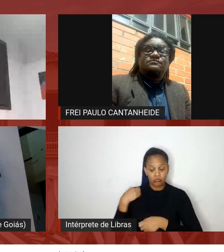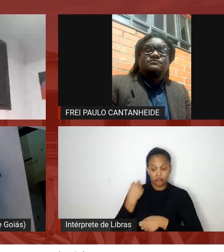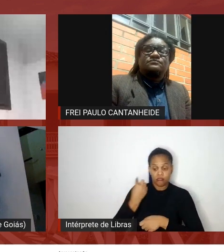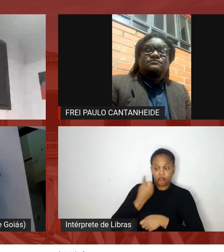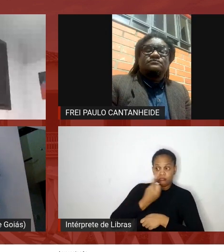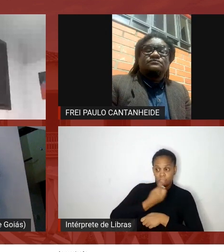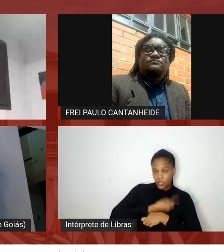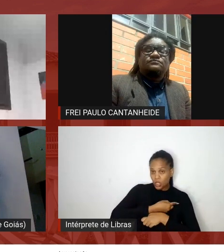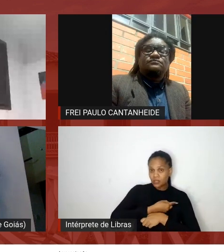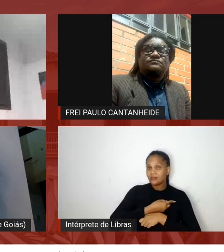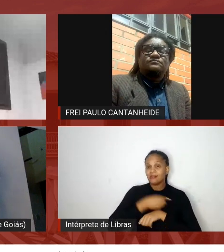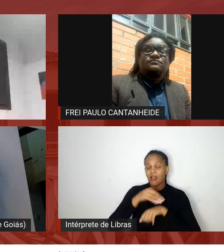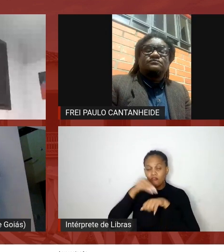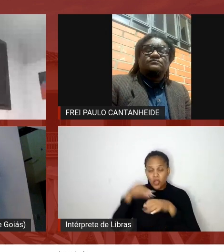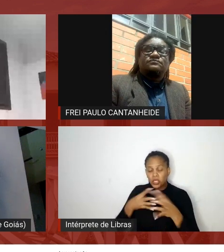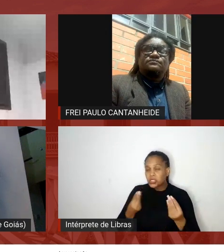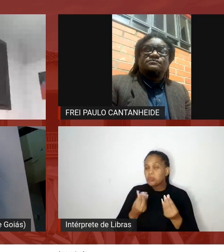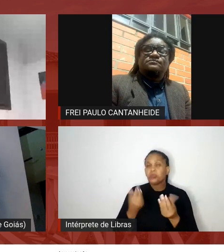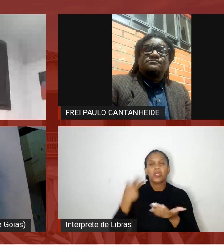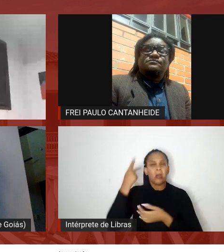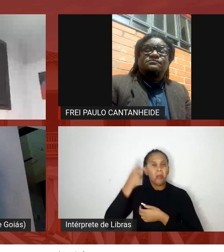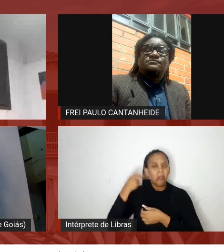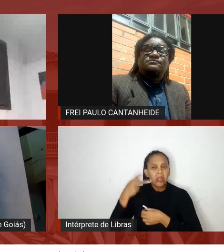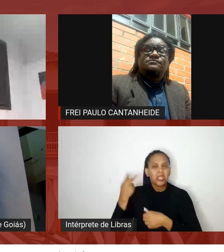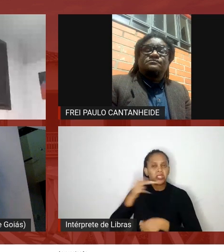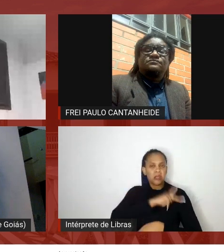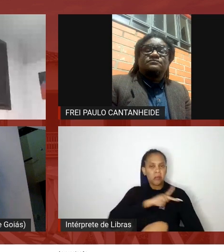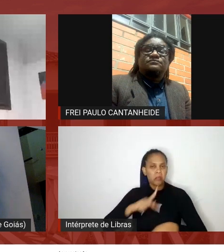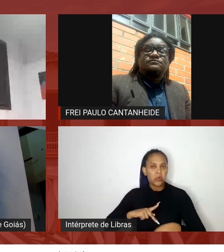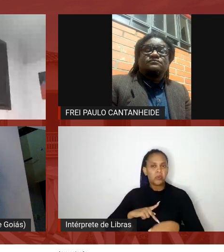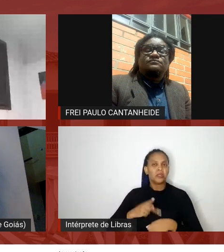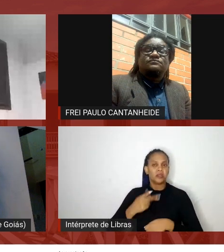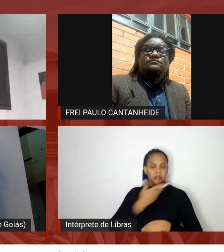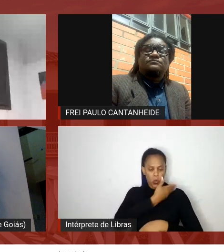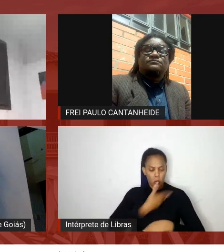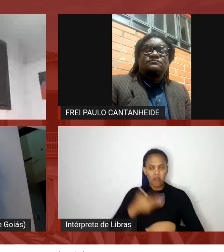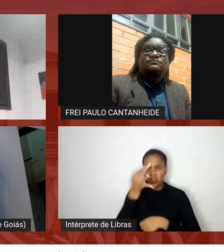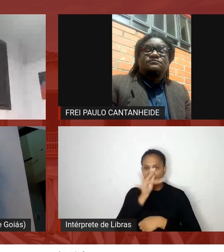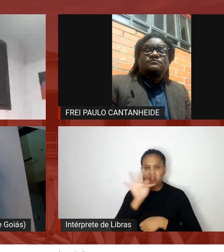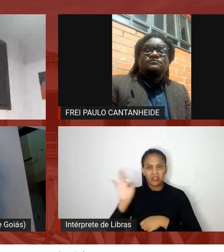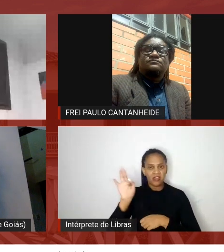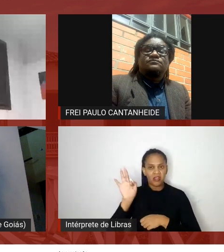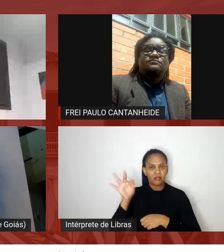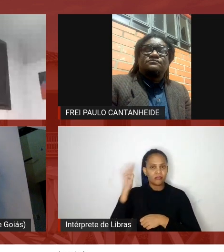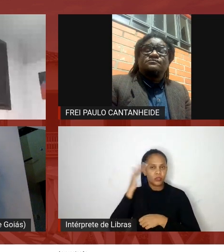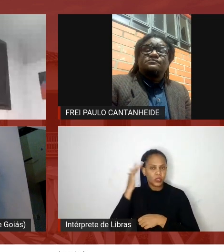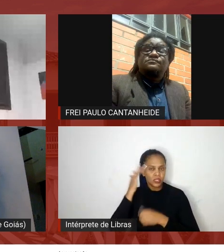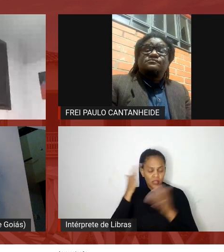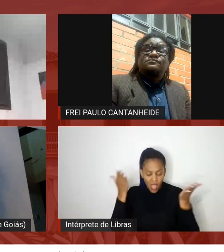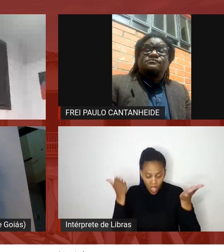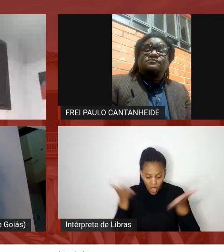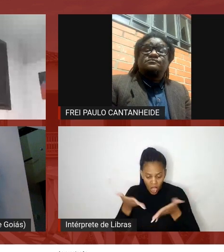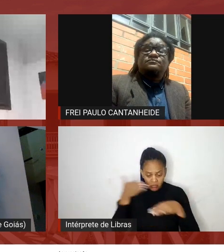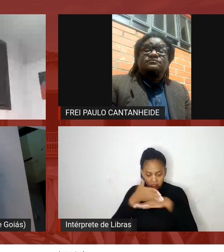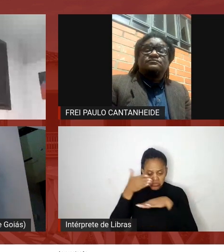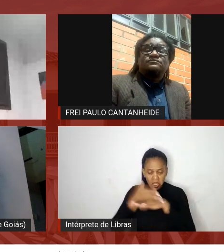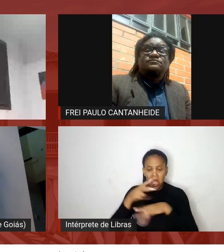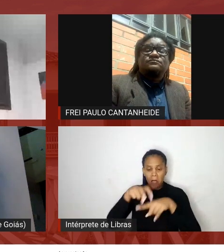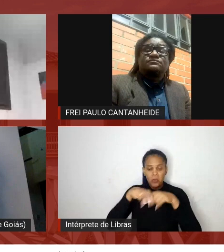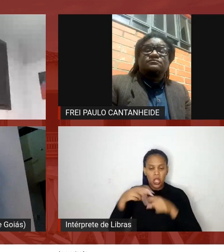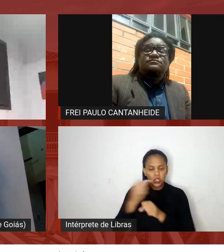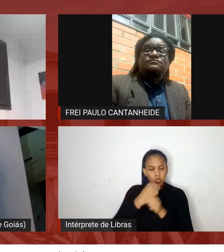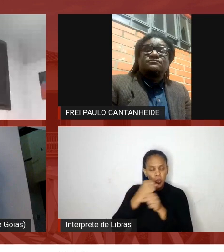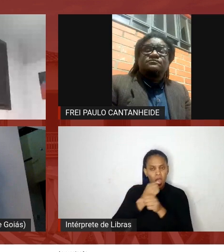políticas públicas pelo governo federal e estamos entendendo que algumas estão vindo agora por causa de ano político mas